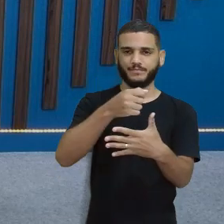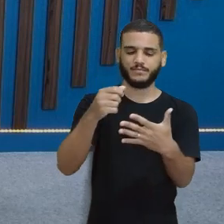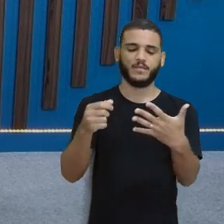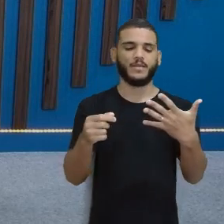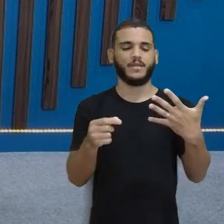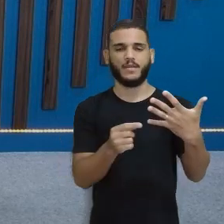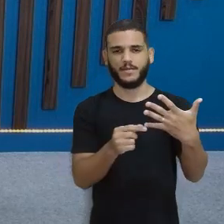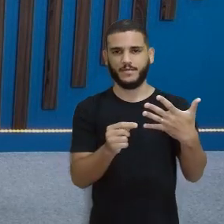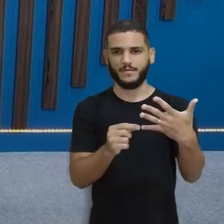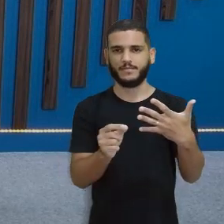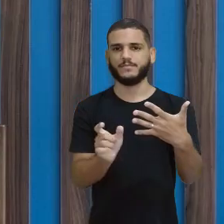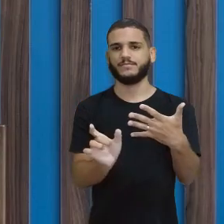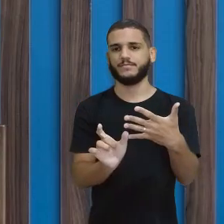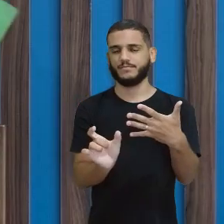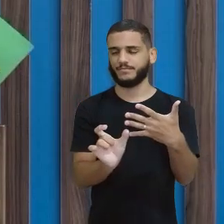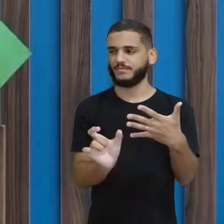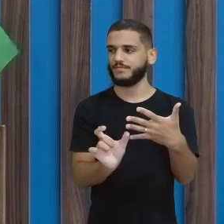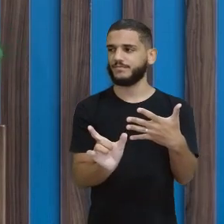E aí?